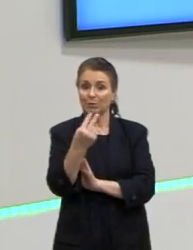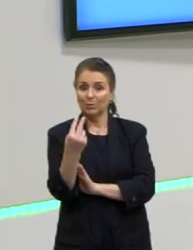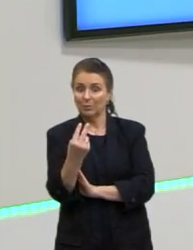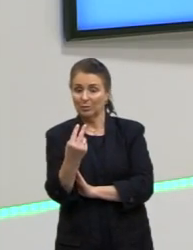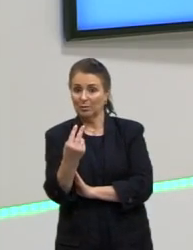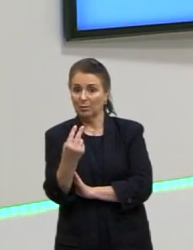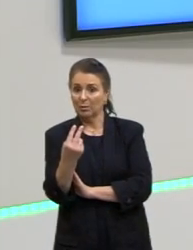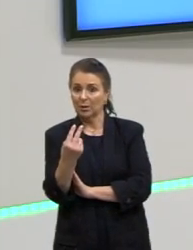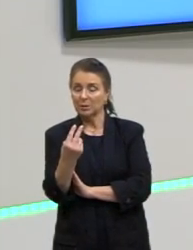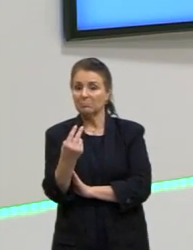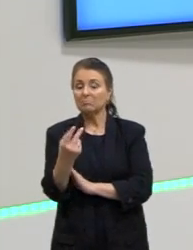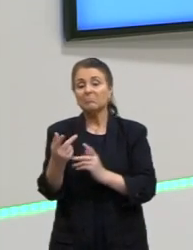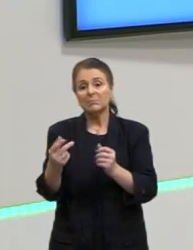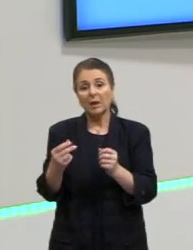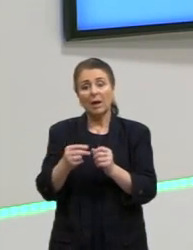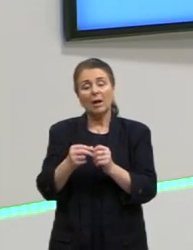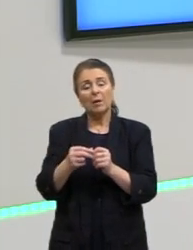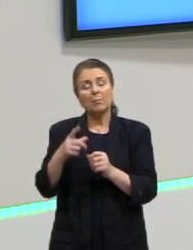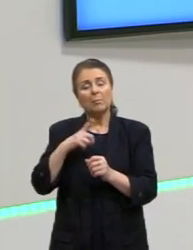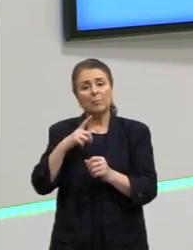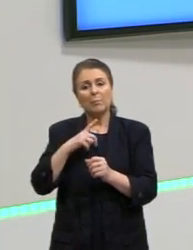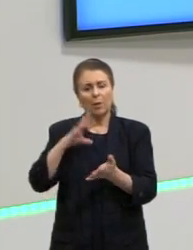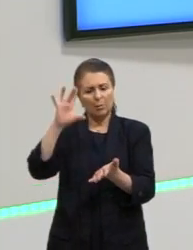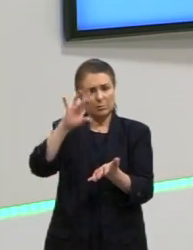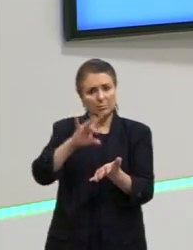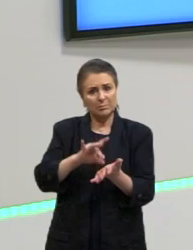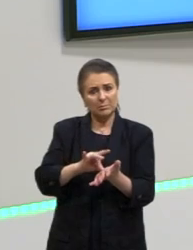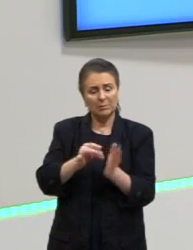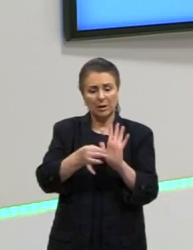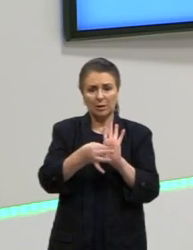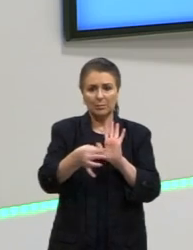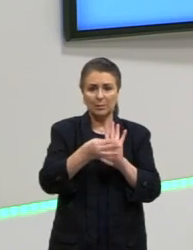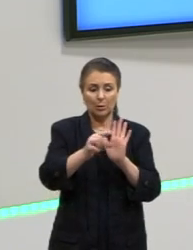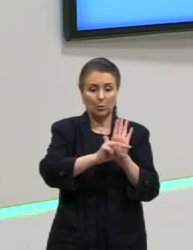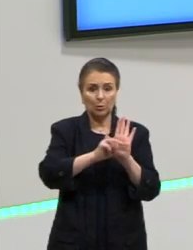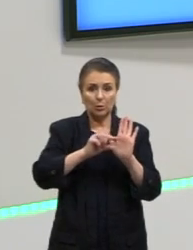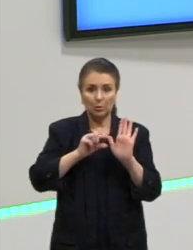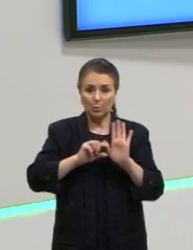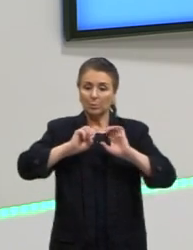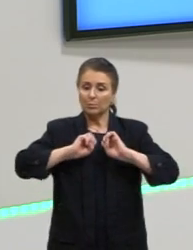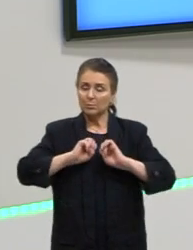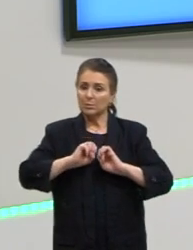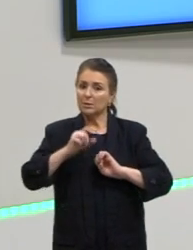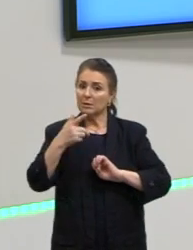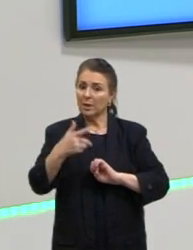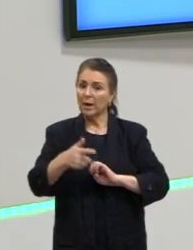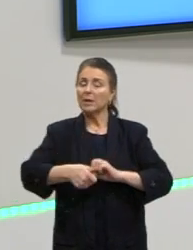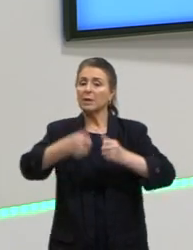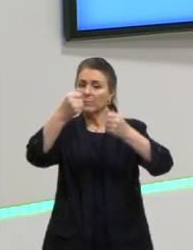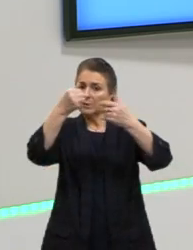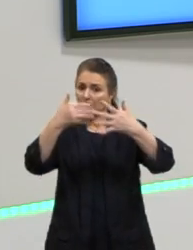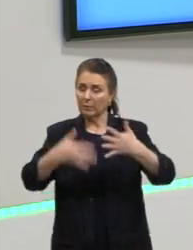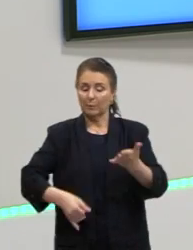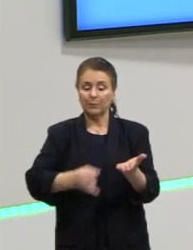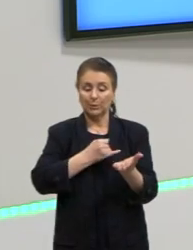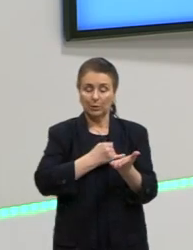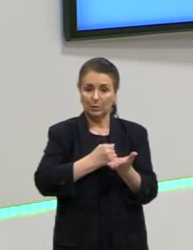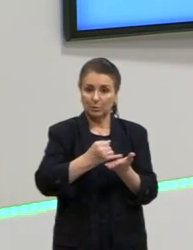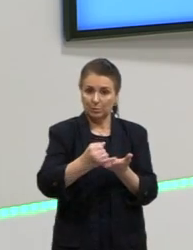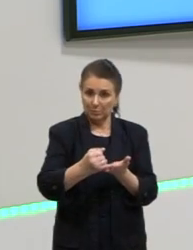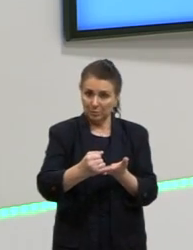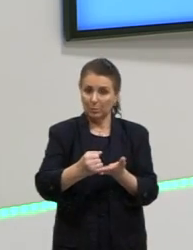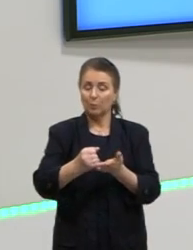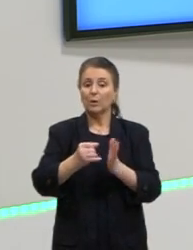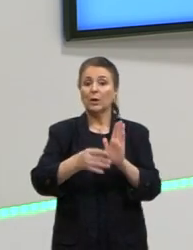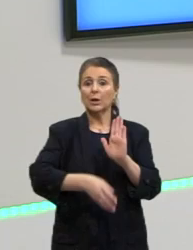concretizar essa argumentação que o autor tem trabalhado até então na introdução e no